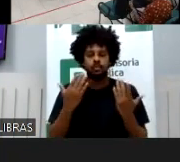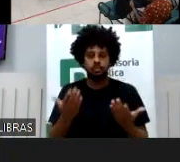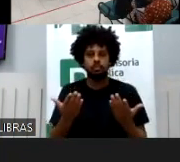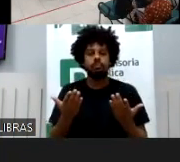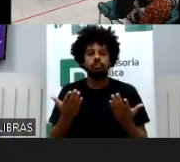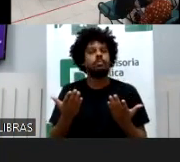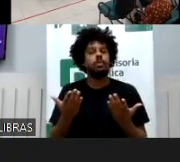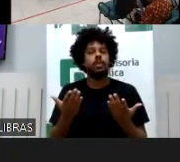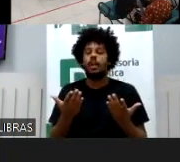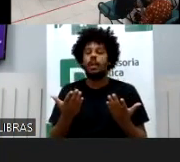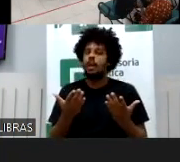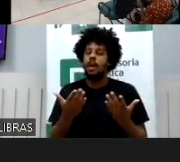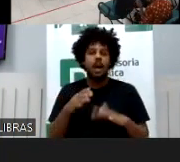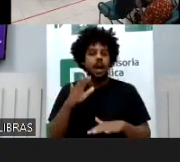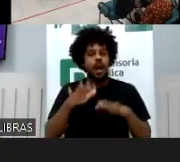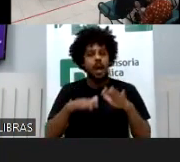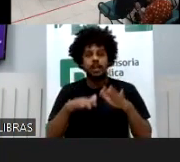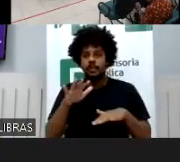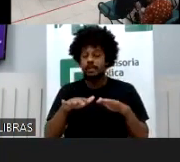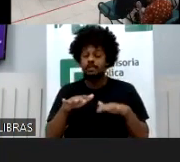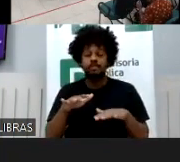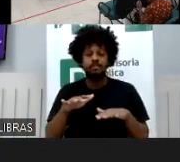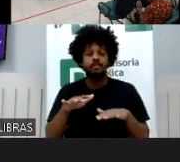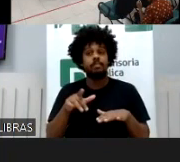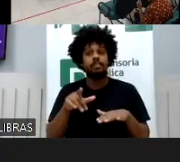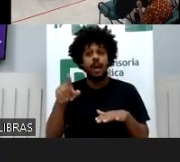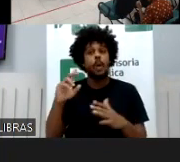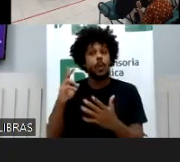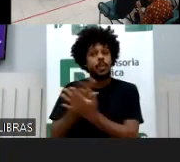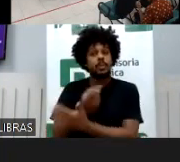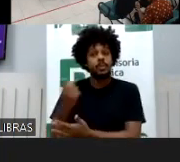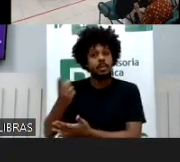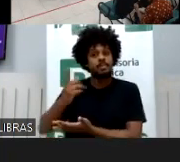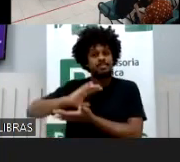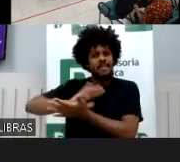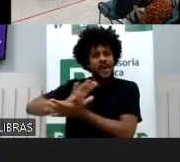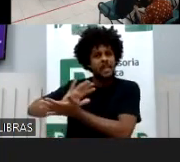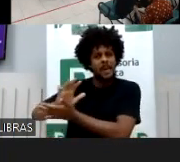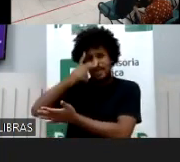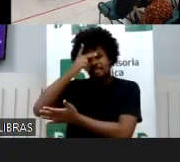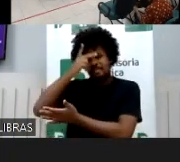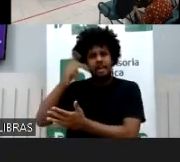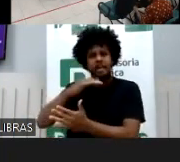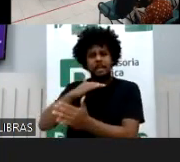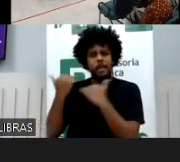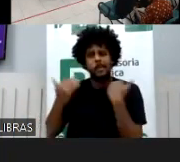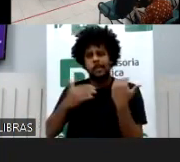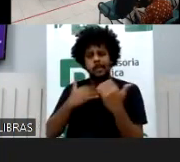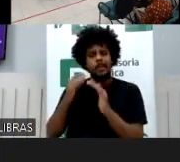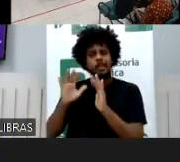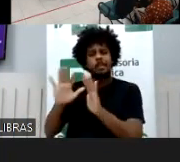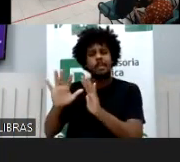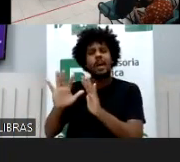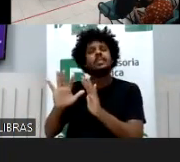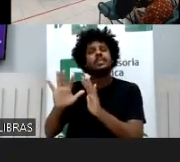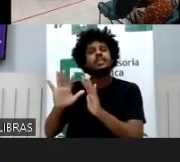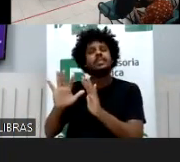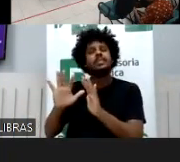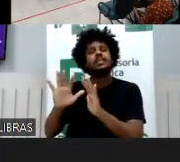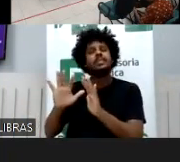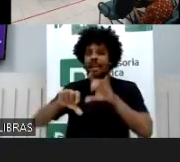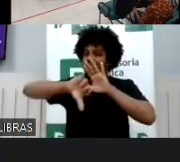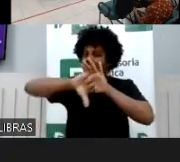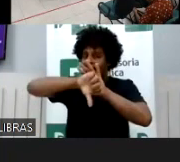recupera mais as vidas das pessoas e etc., você tem uma outra tragédia que é replicar essas imagens e essas imagens